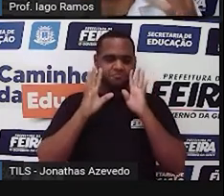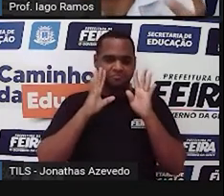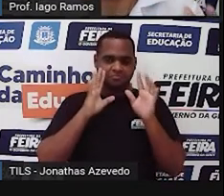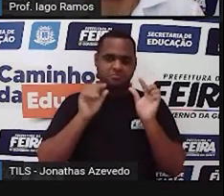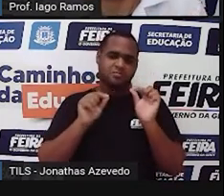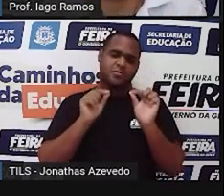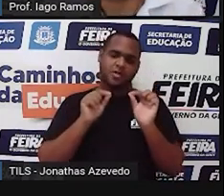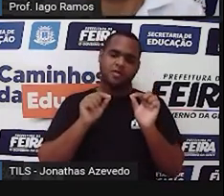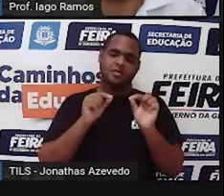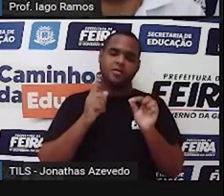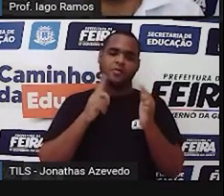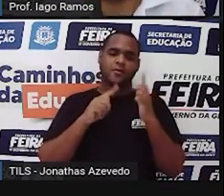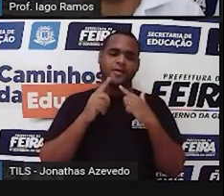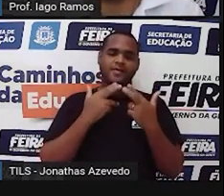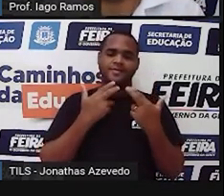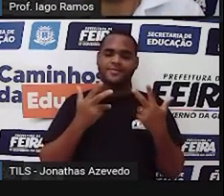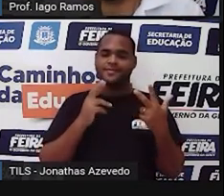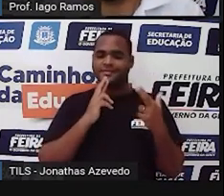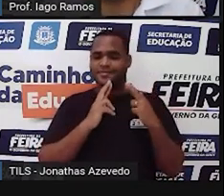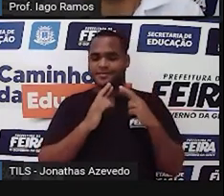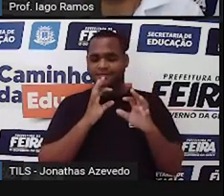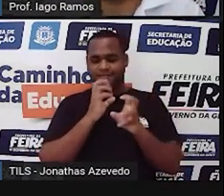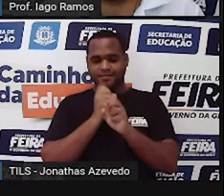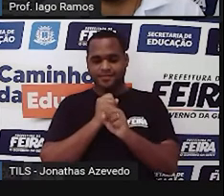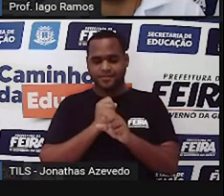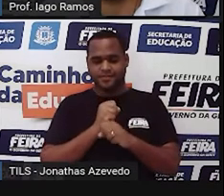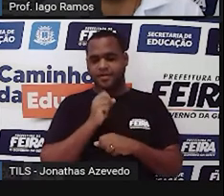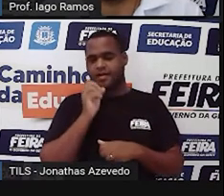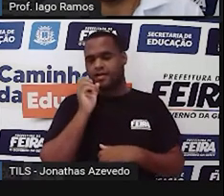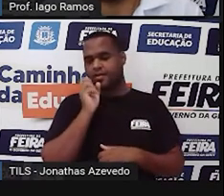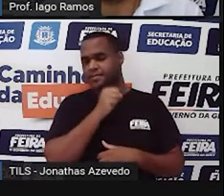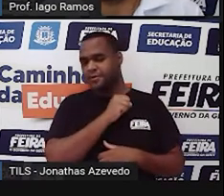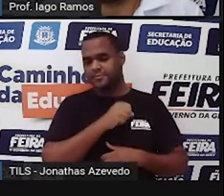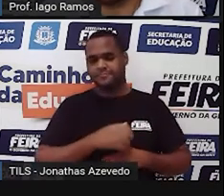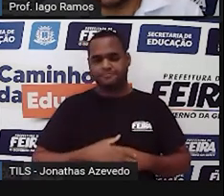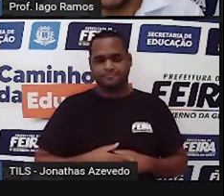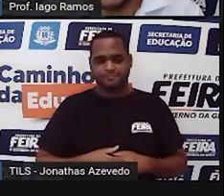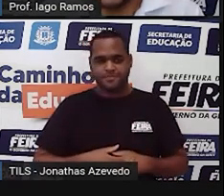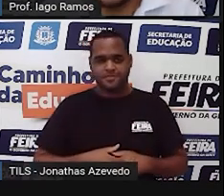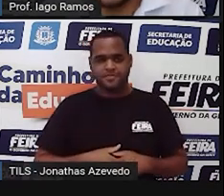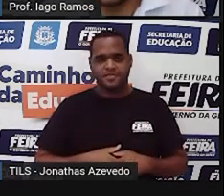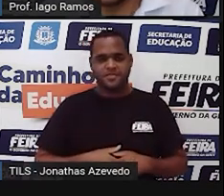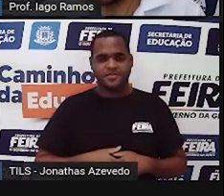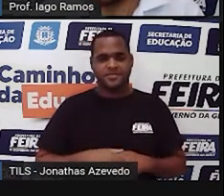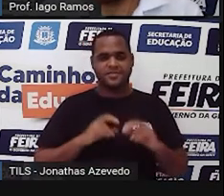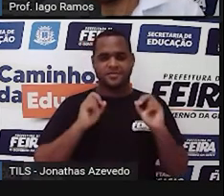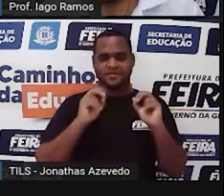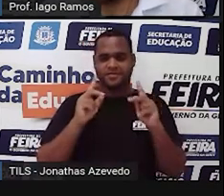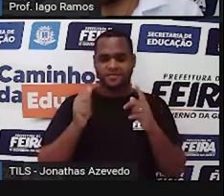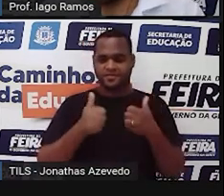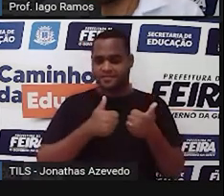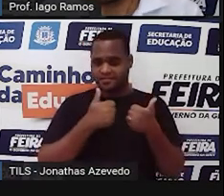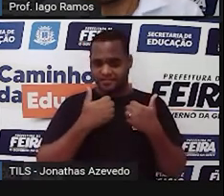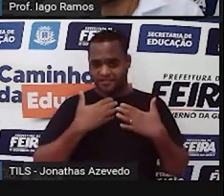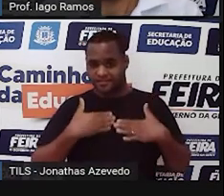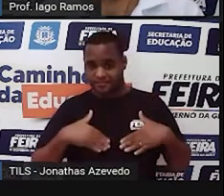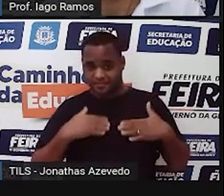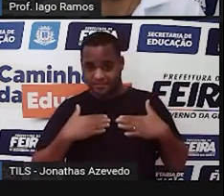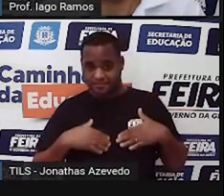a gente consegue fazer as contas muito mais rápido. Beleza? Tranquilo?